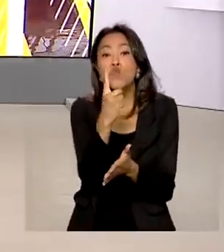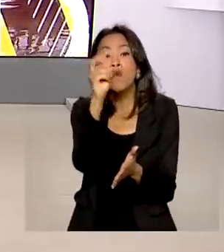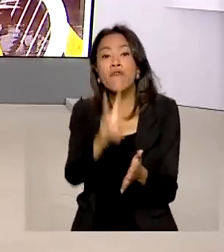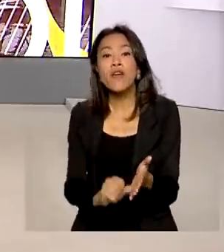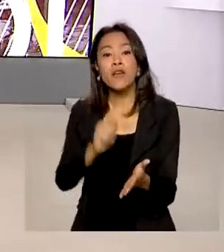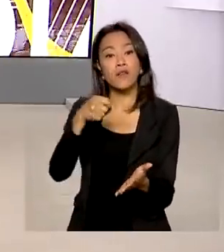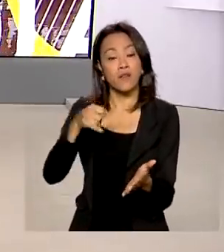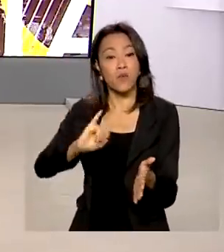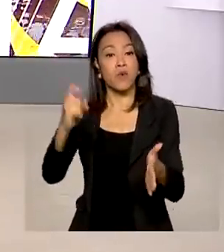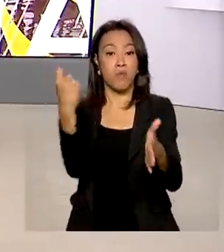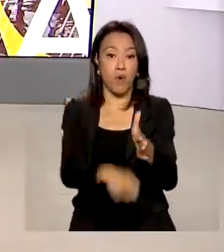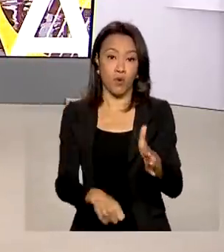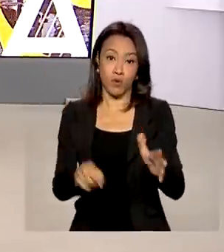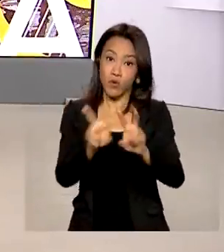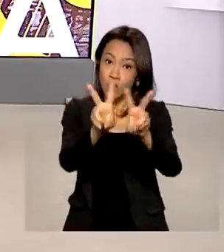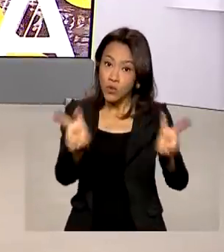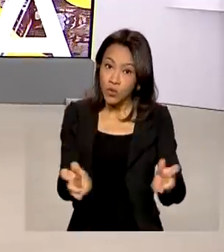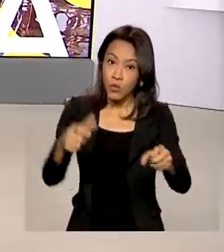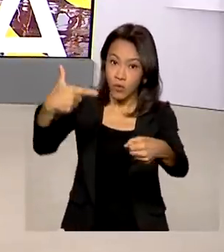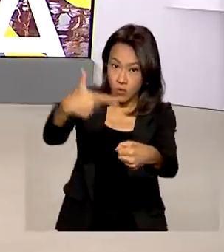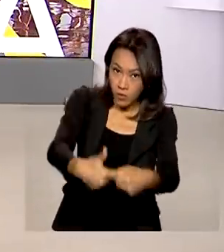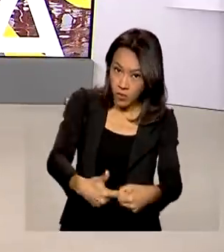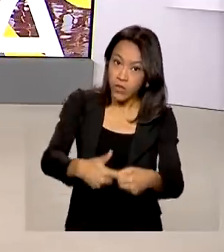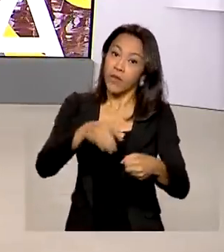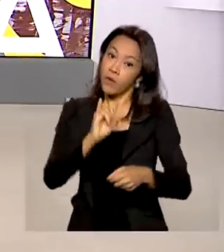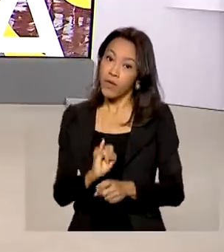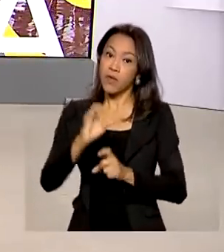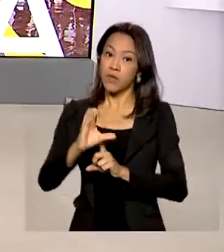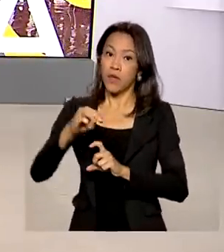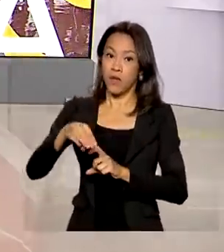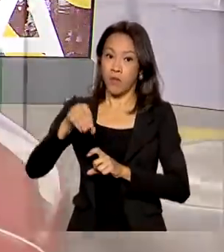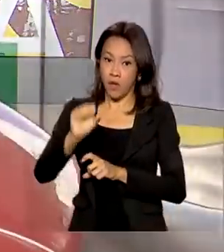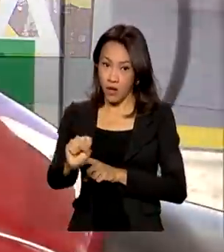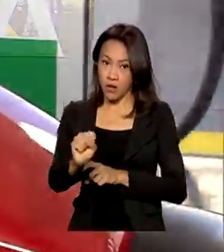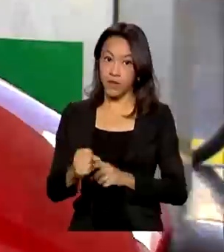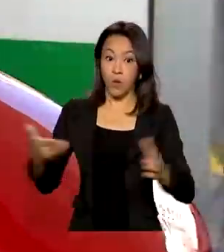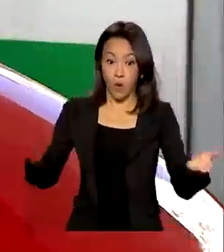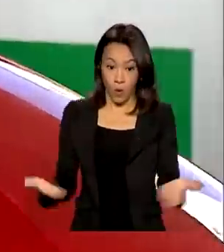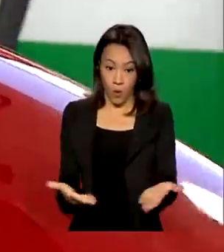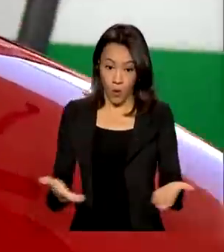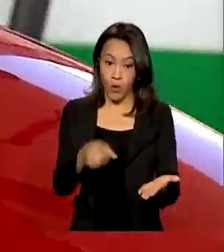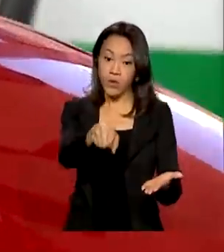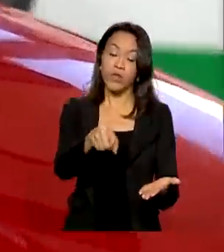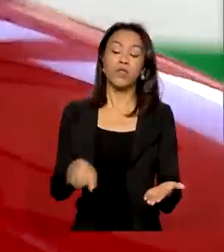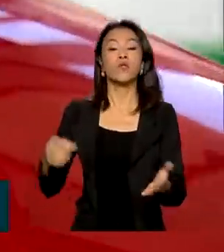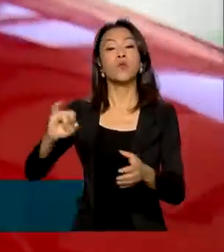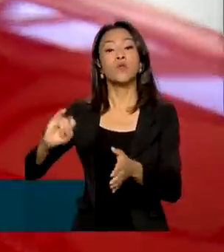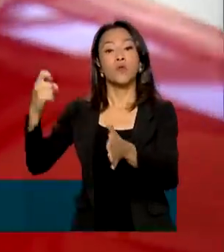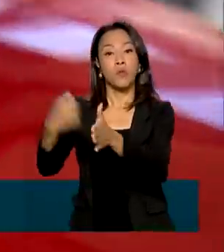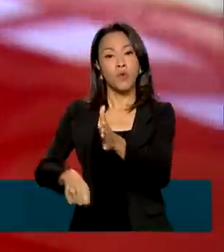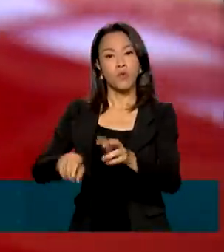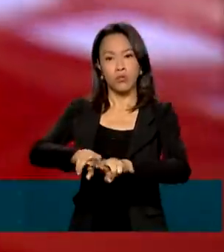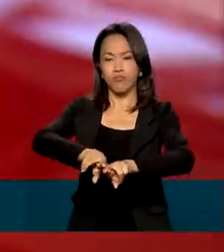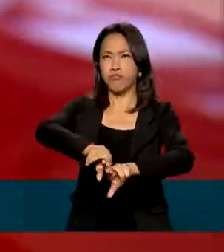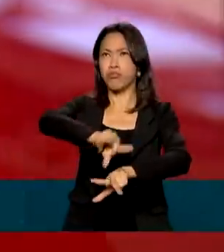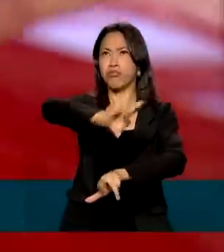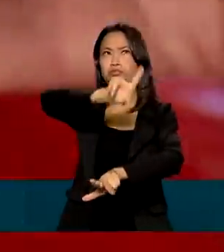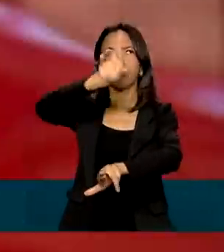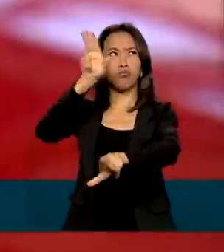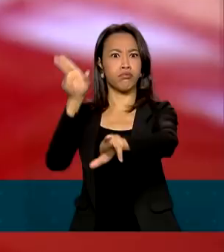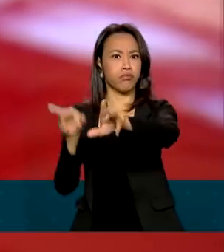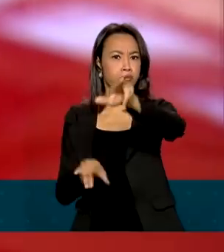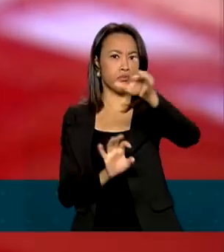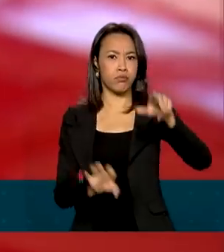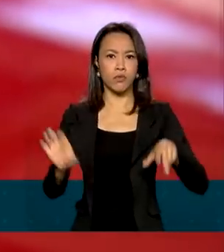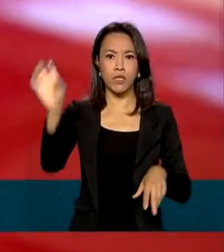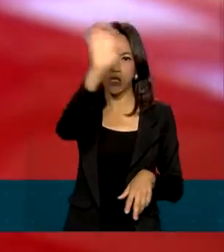sobre os combustíveis, inclusive os importados. Atualmente, as alíquotas são diferentes nos estados